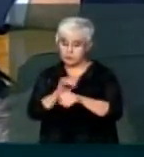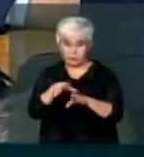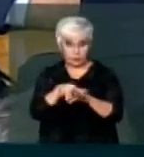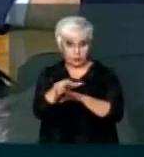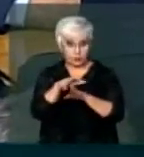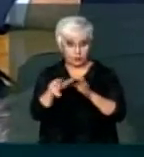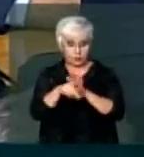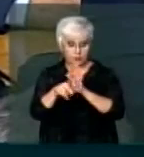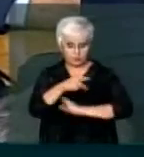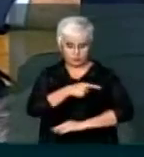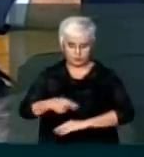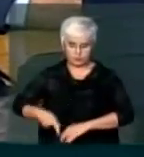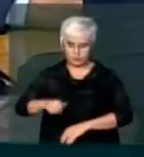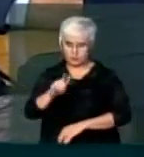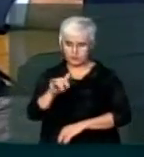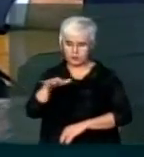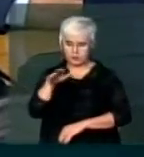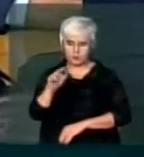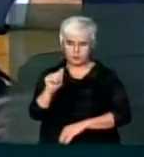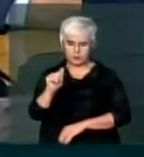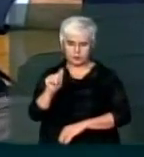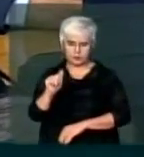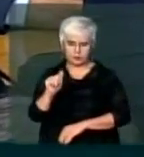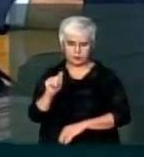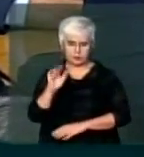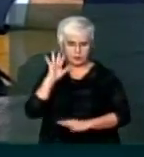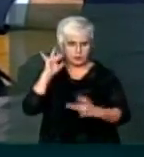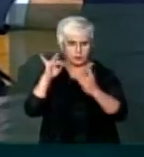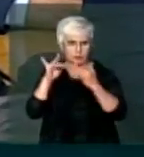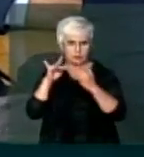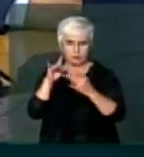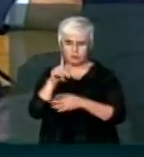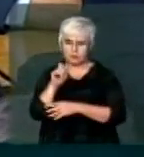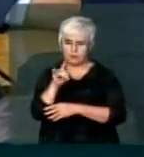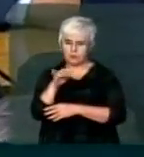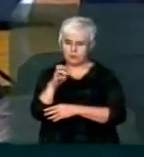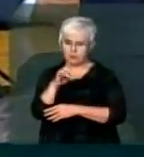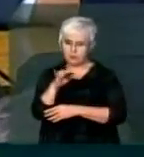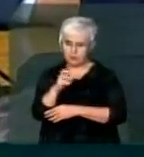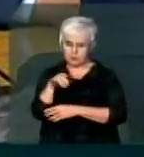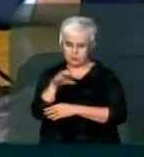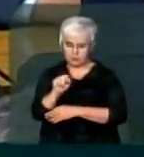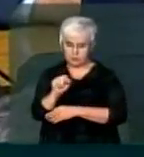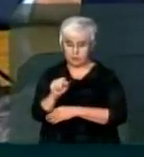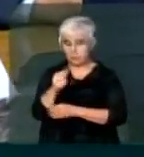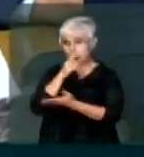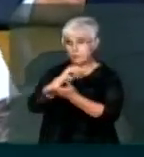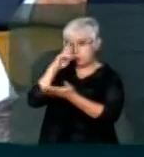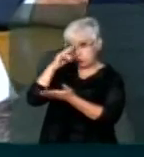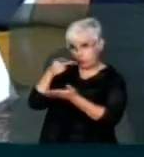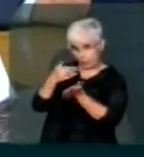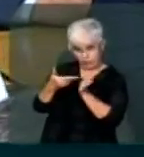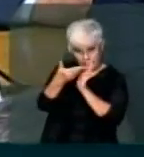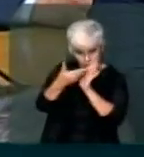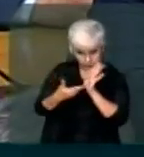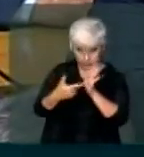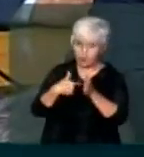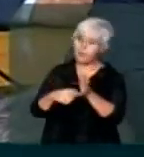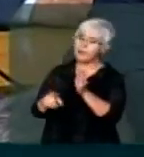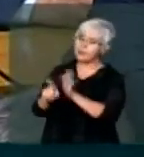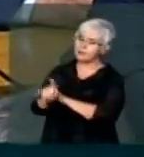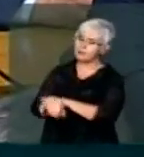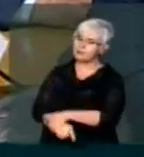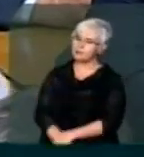orientação do presidente Lula de Internacional da Petrobras. Pois bem. Seguindo isso que o senhor falou, aí eu